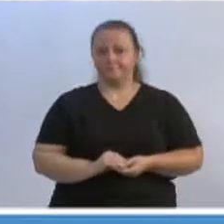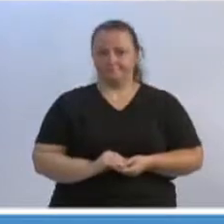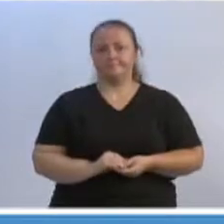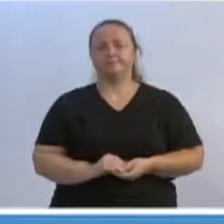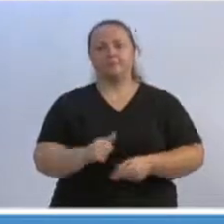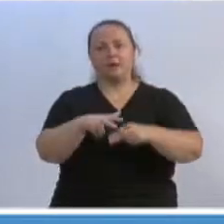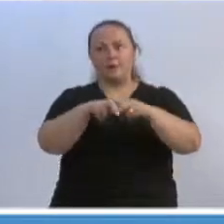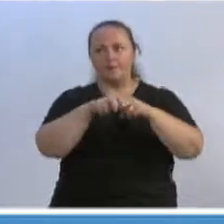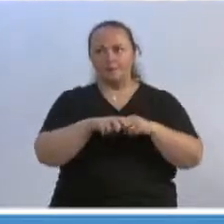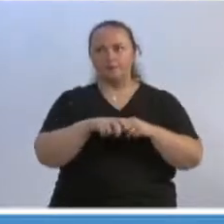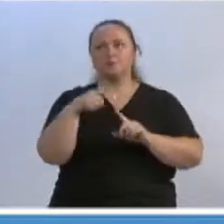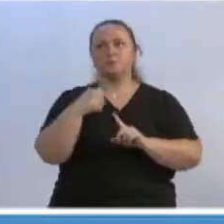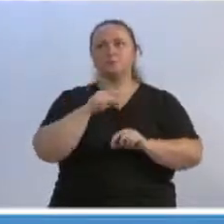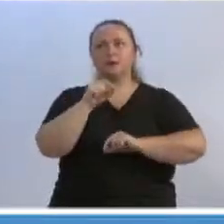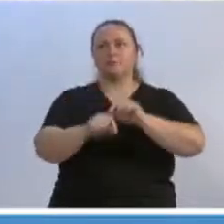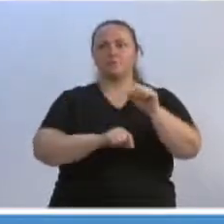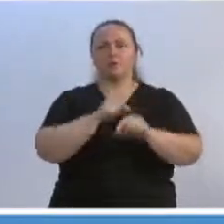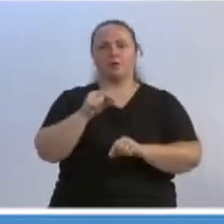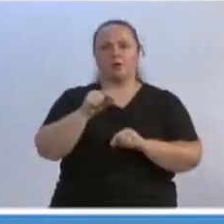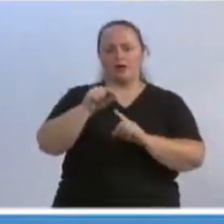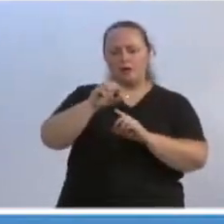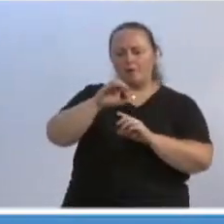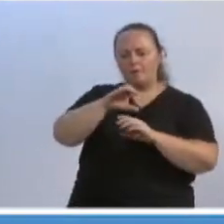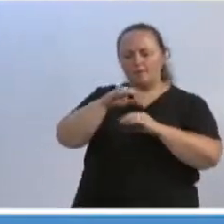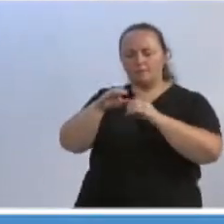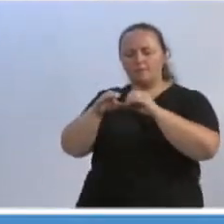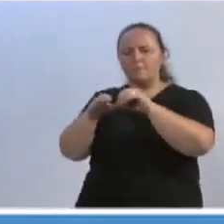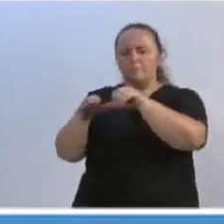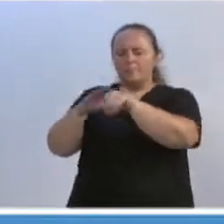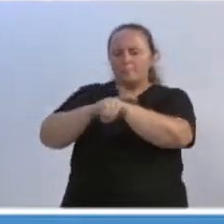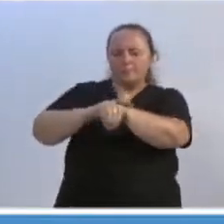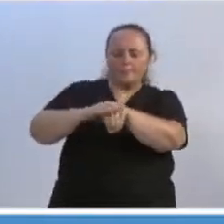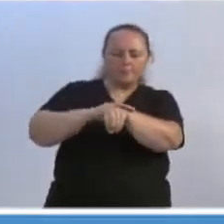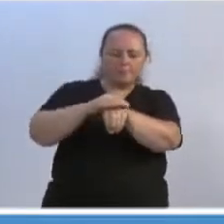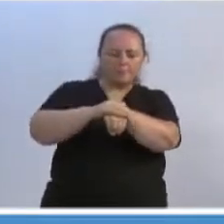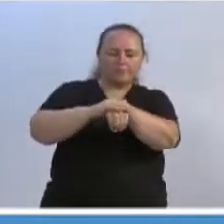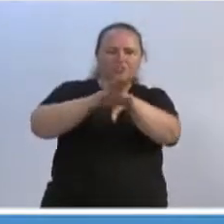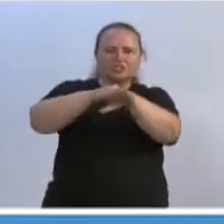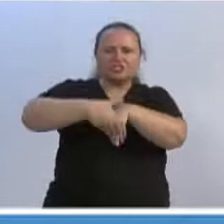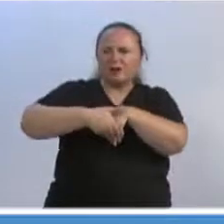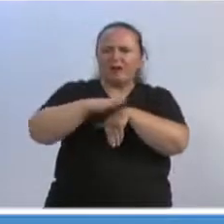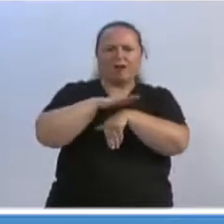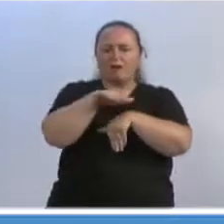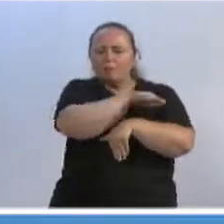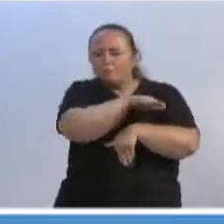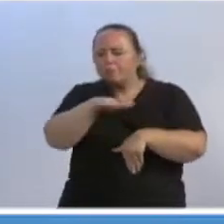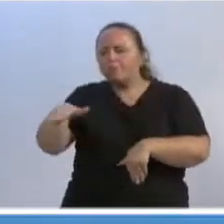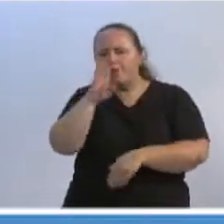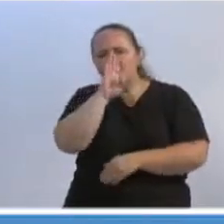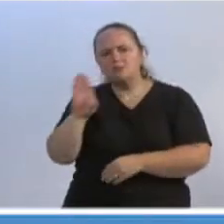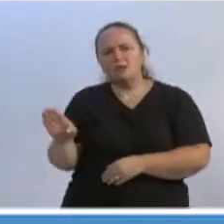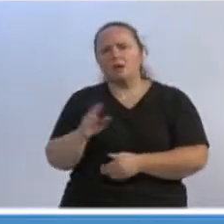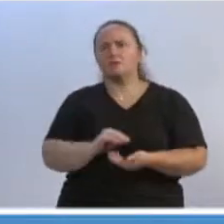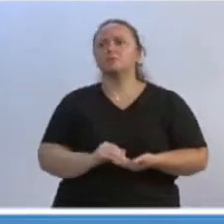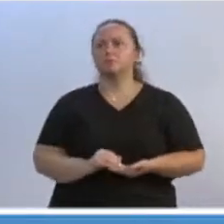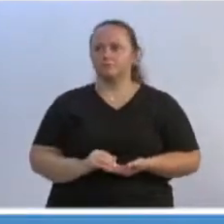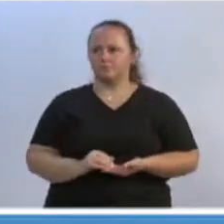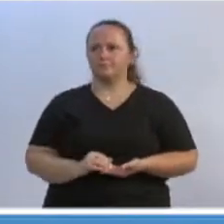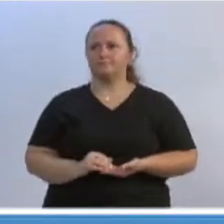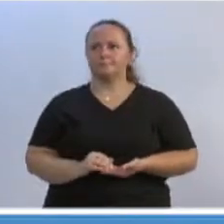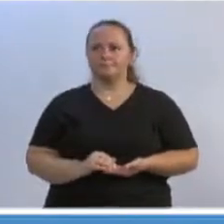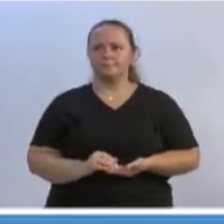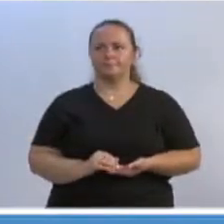era abrir por cima dessa vala, quando aqui represasse, que fizesse a vala aqui por cima, lá naqueles galpões,